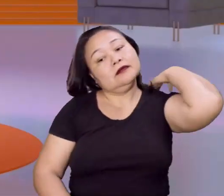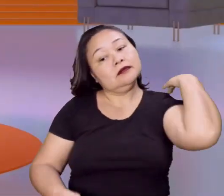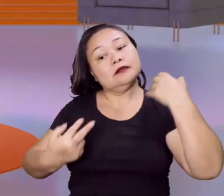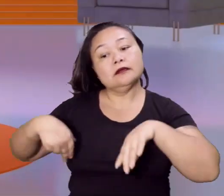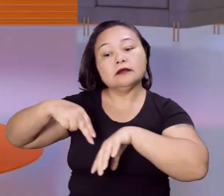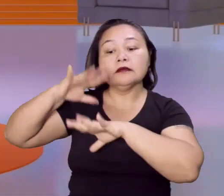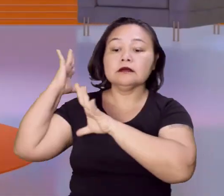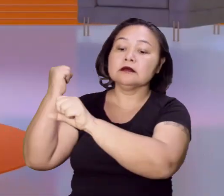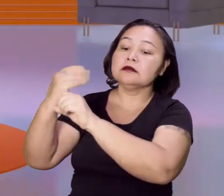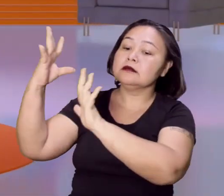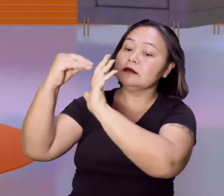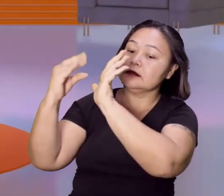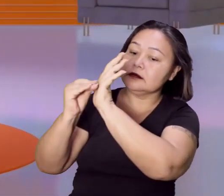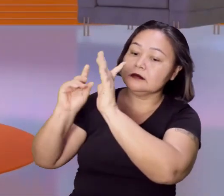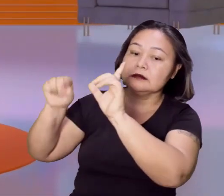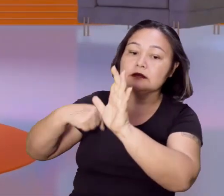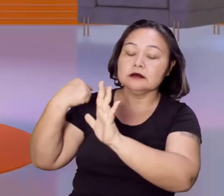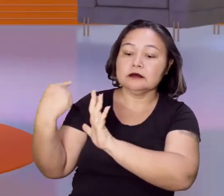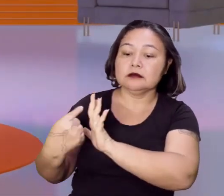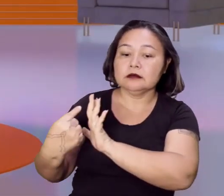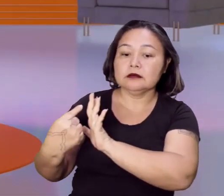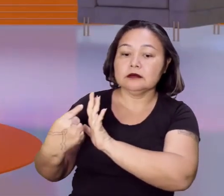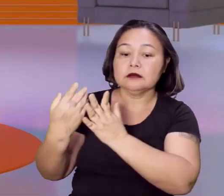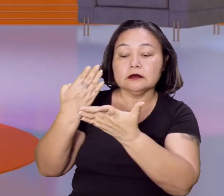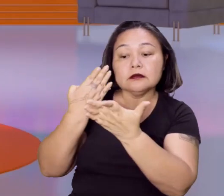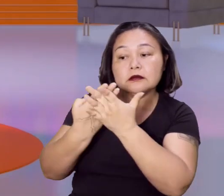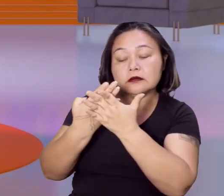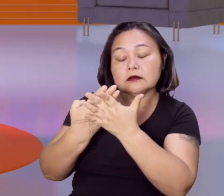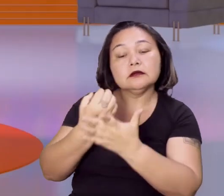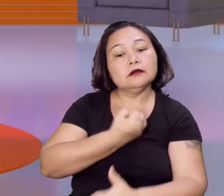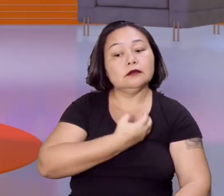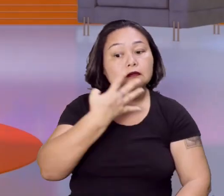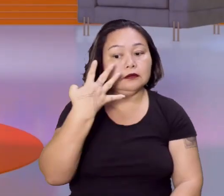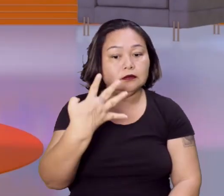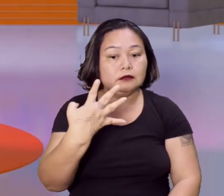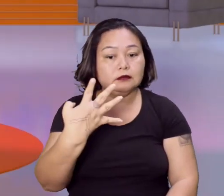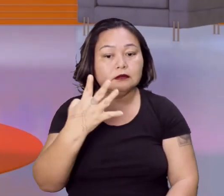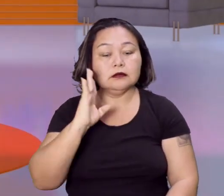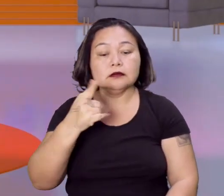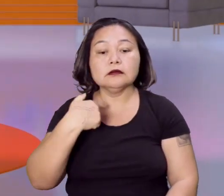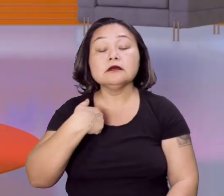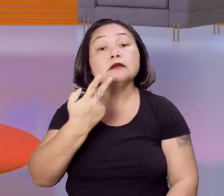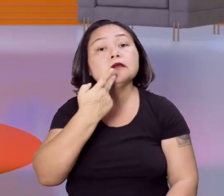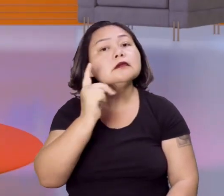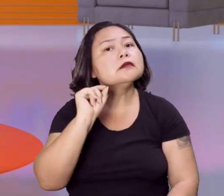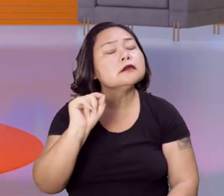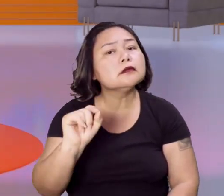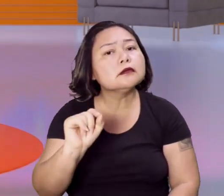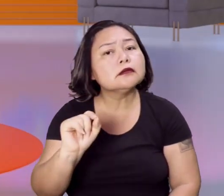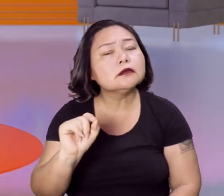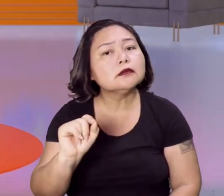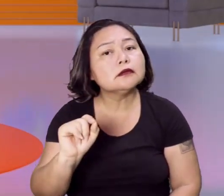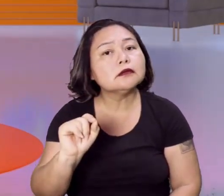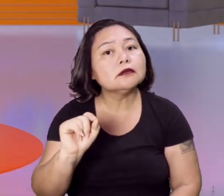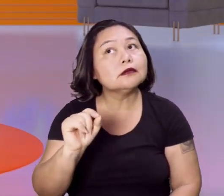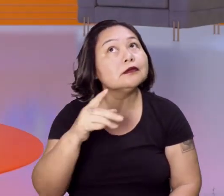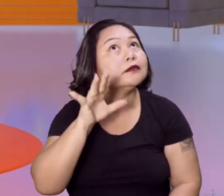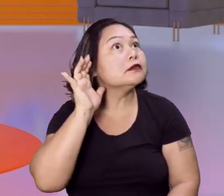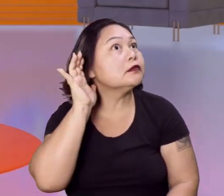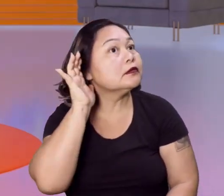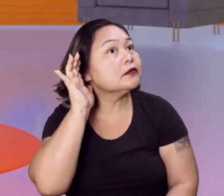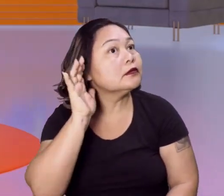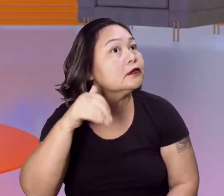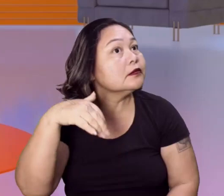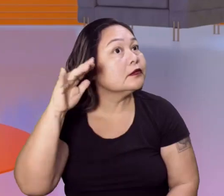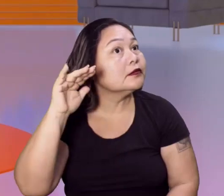revisão de conteúdo da nossa aulinha 4, o qual a gente falou sobre o quê mesmo? Não estou ouvindo,